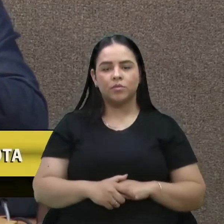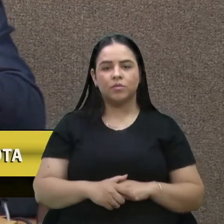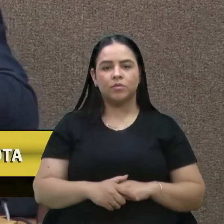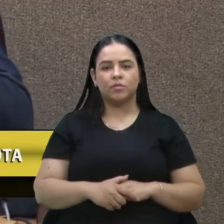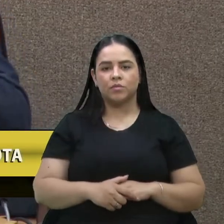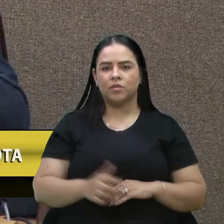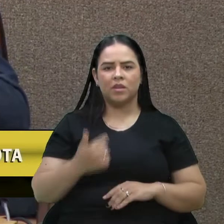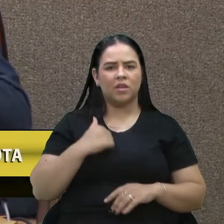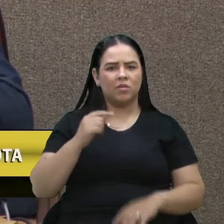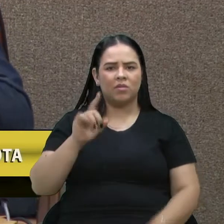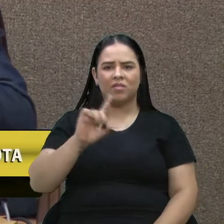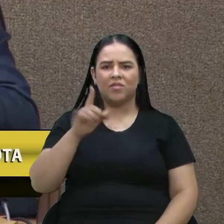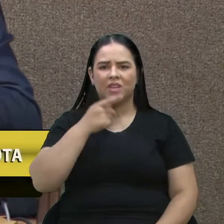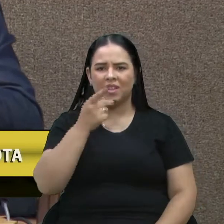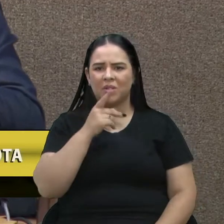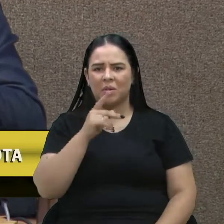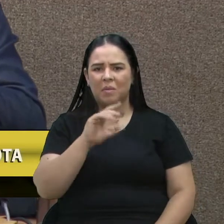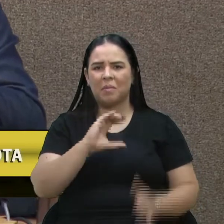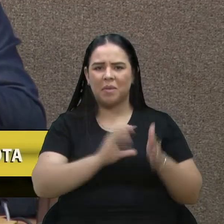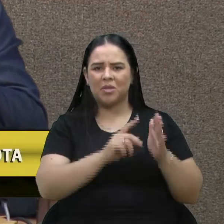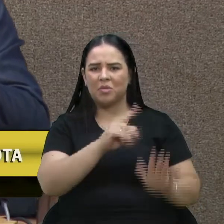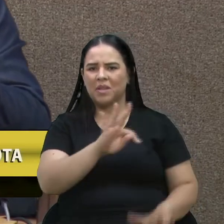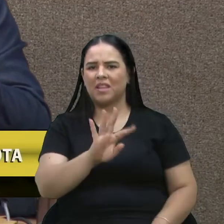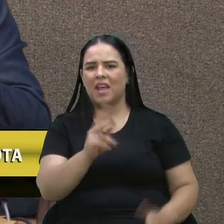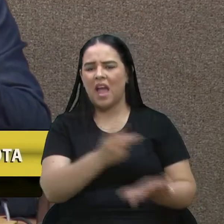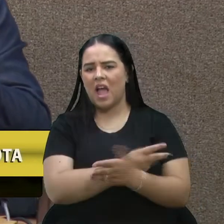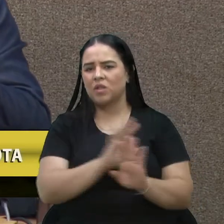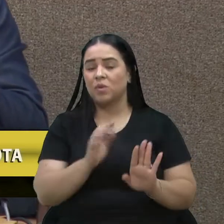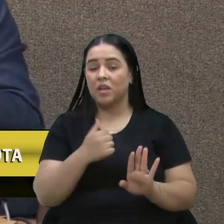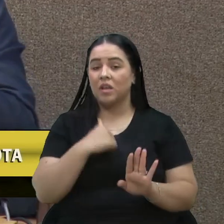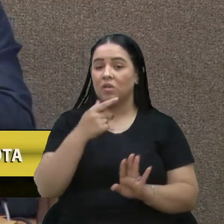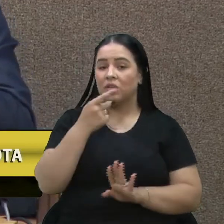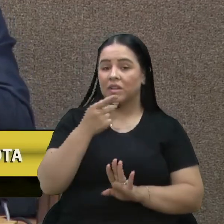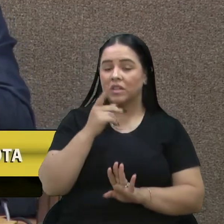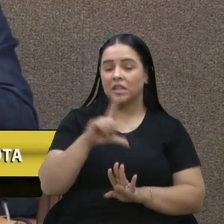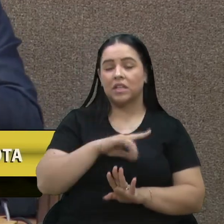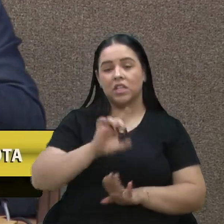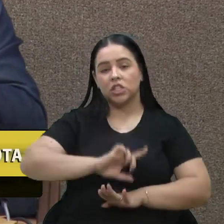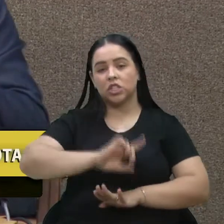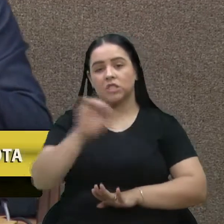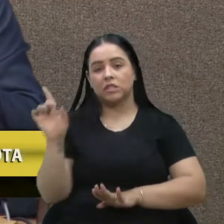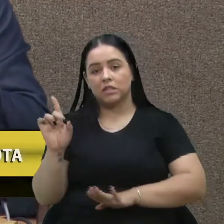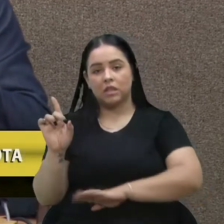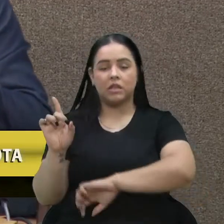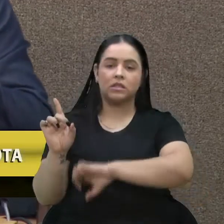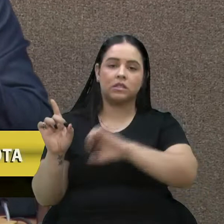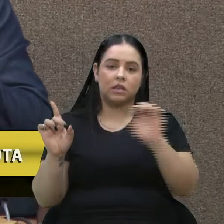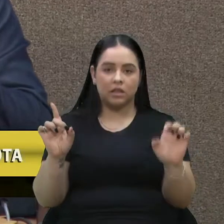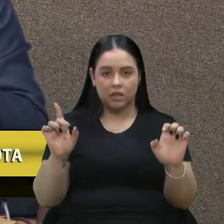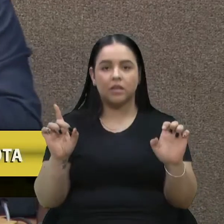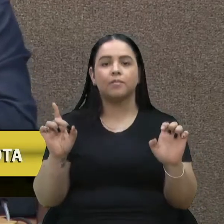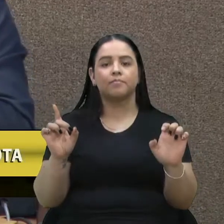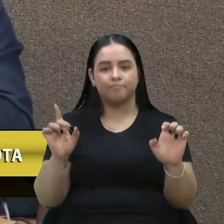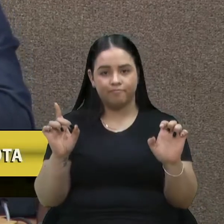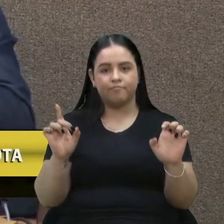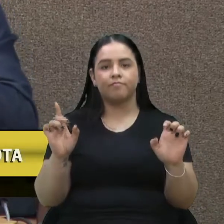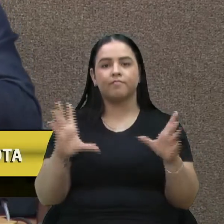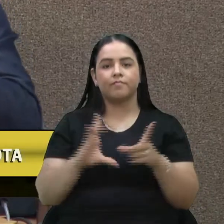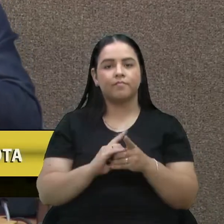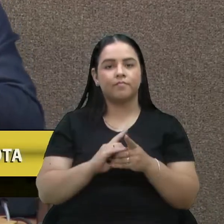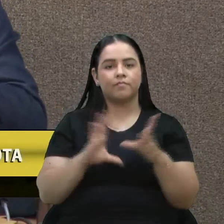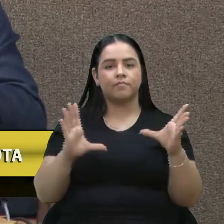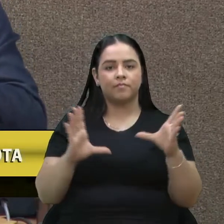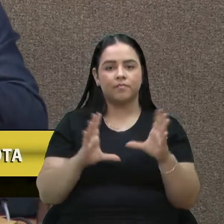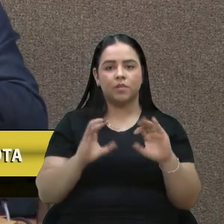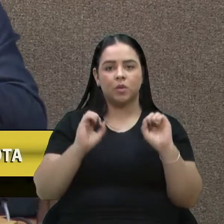que o PT é errado, não é isso. Eu estou dizendo que tem a direita e tem a esquerda. E a democracia nos